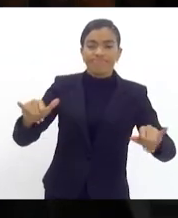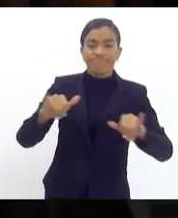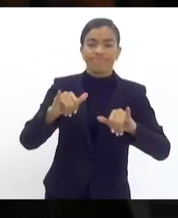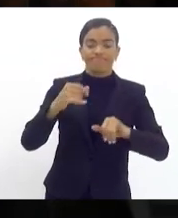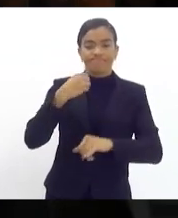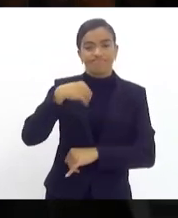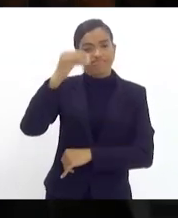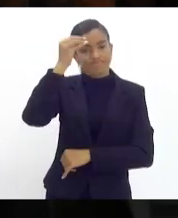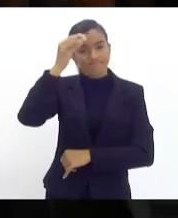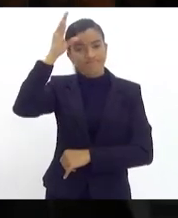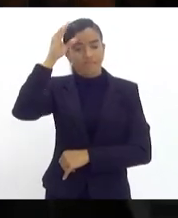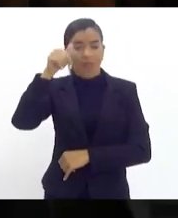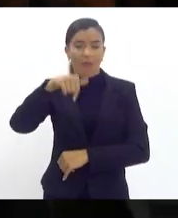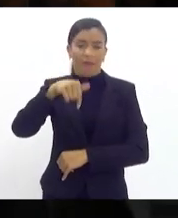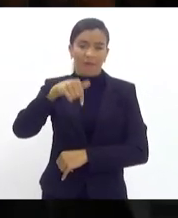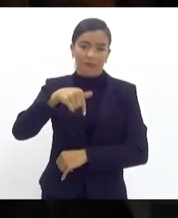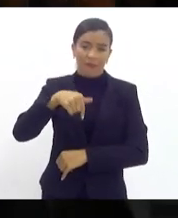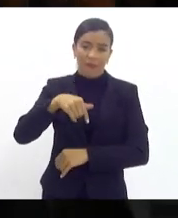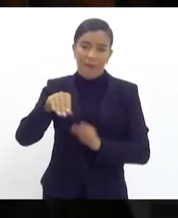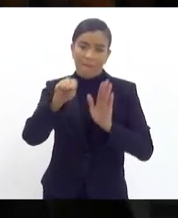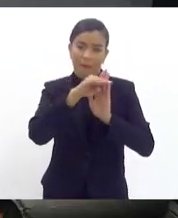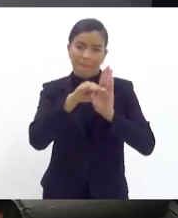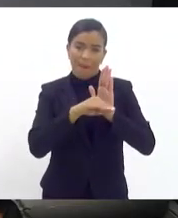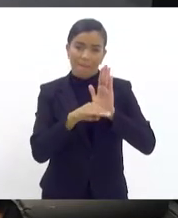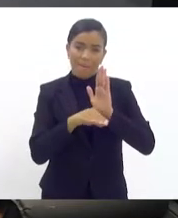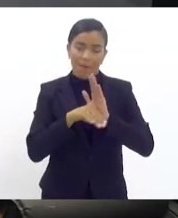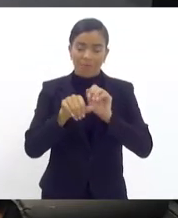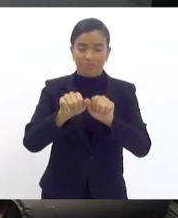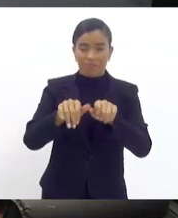preocupação aqui nos anais da nossa casa